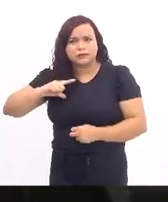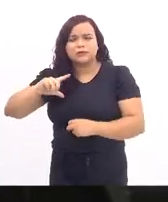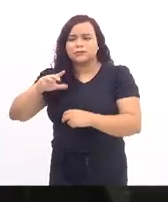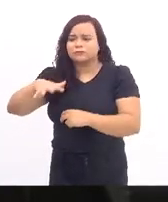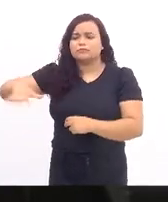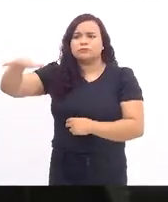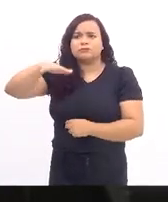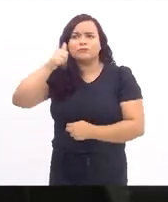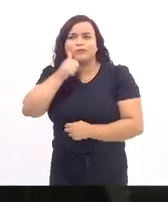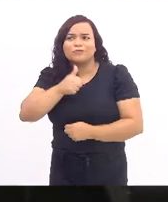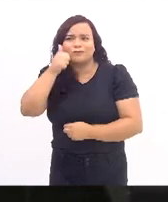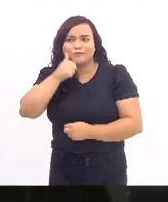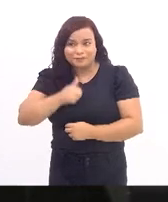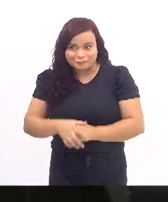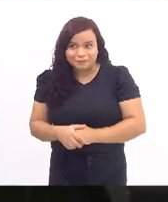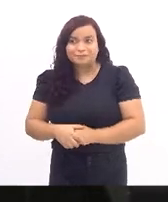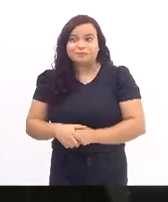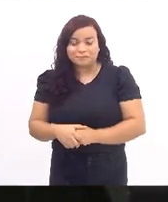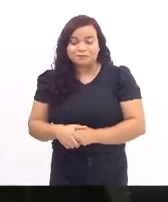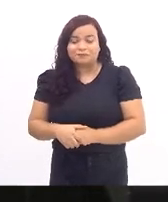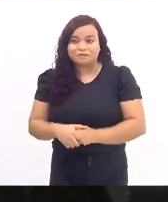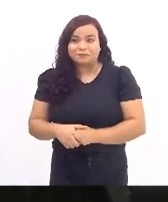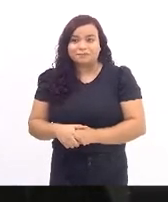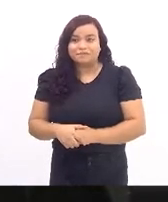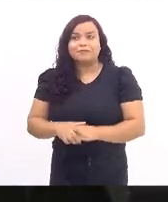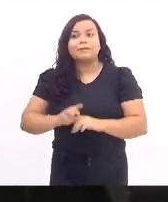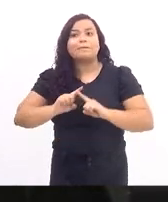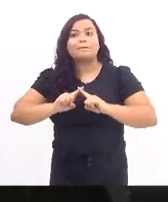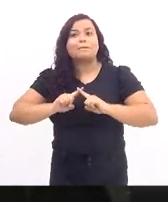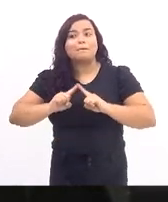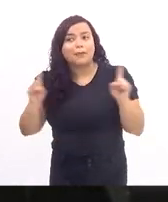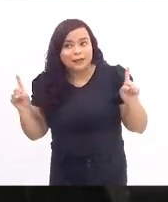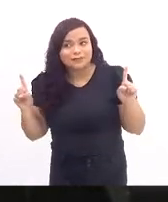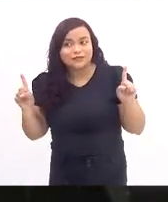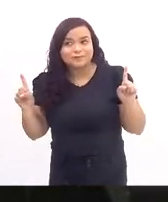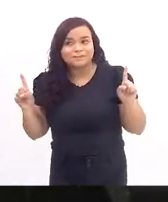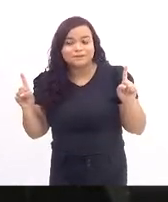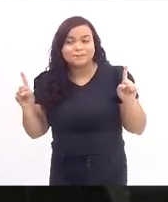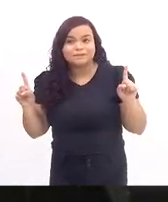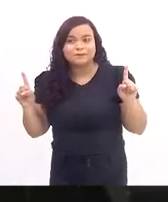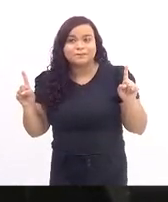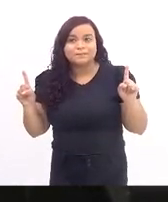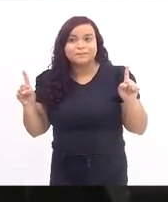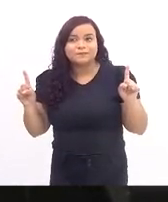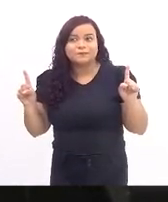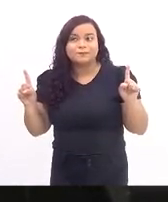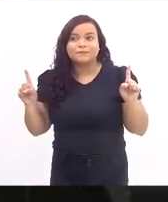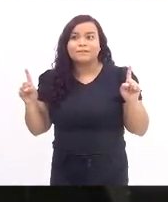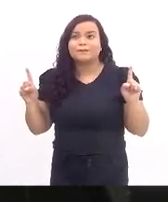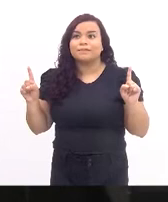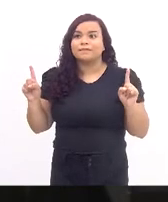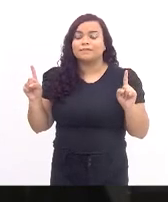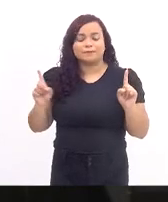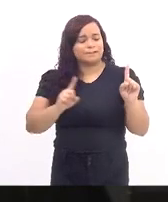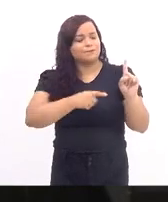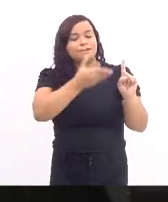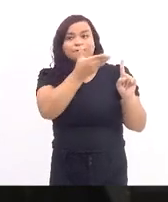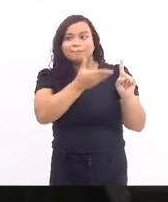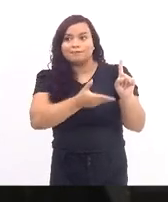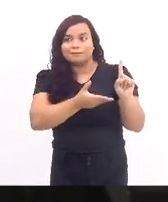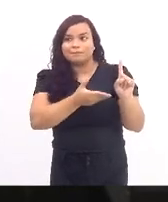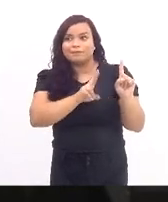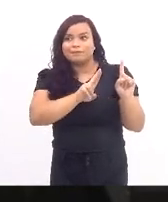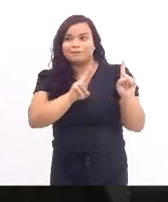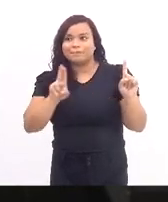as mulheres. mas o parlamentar, de nome Val,